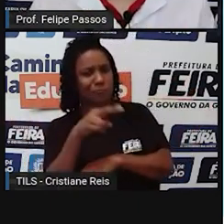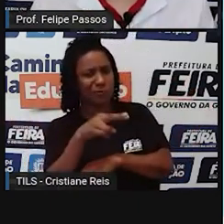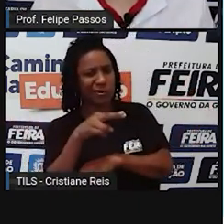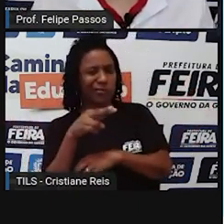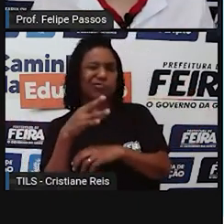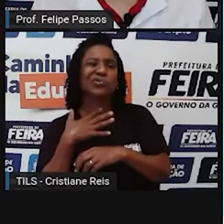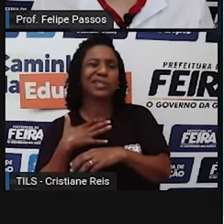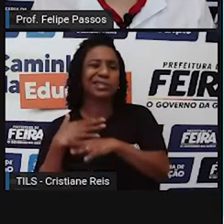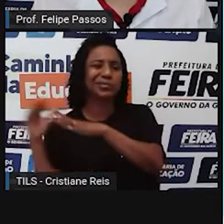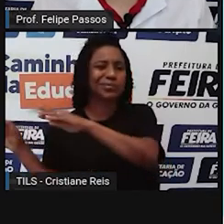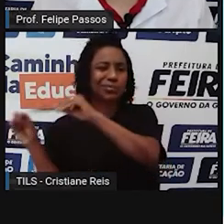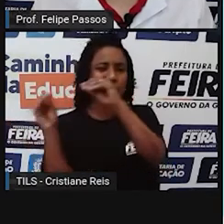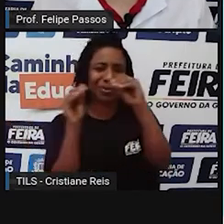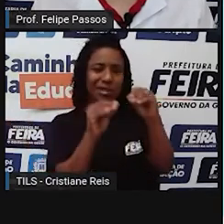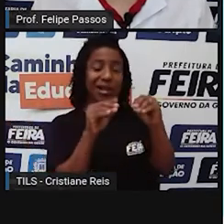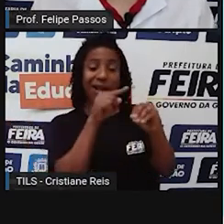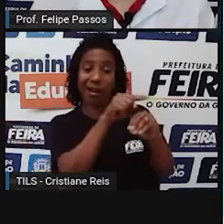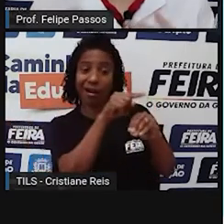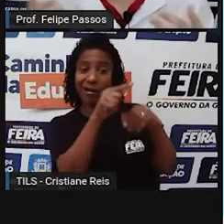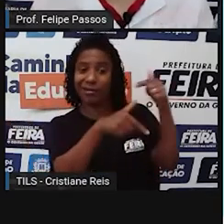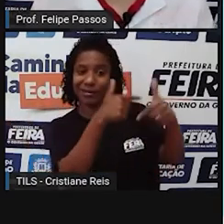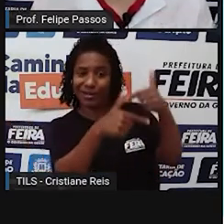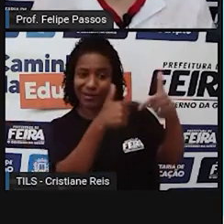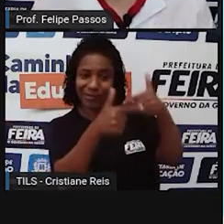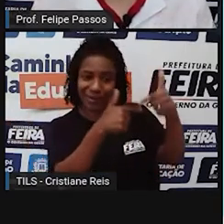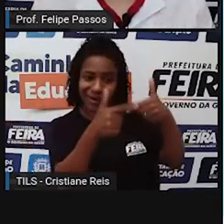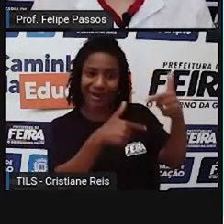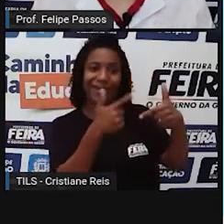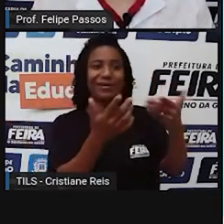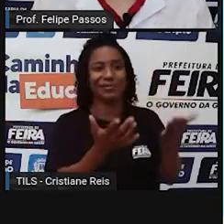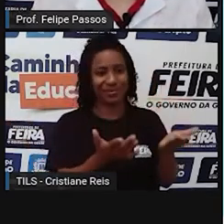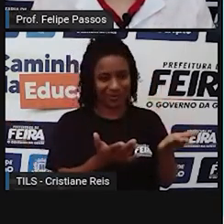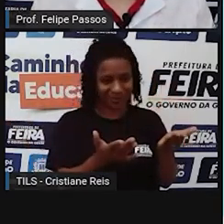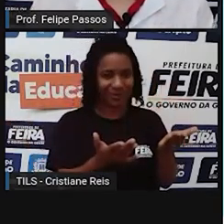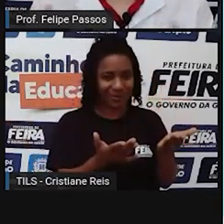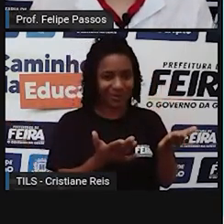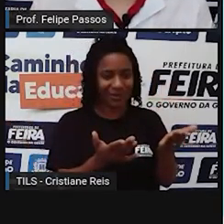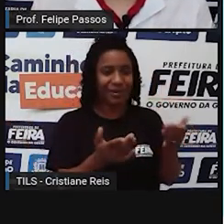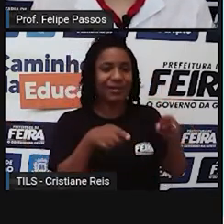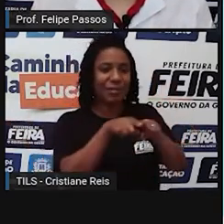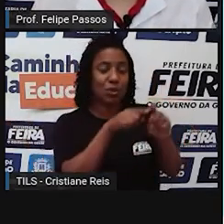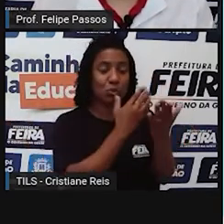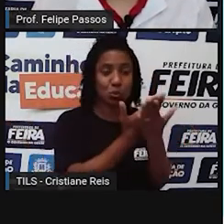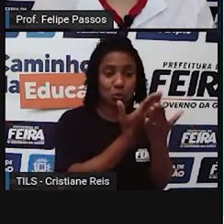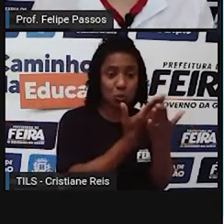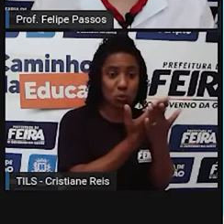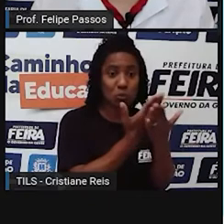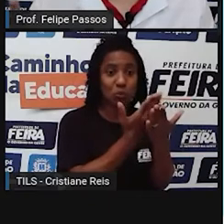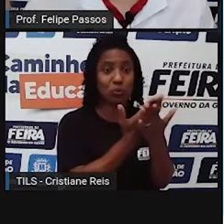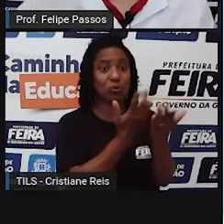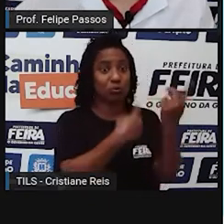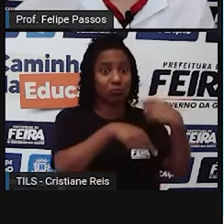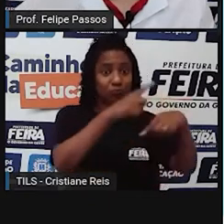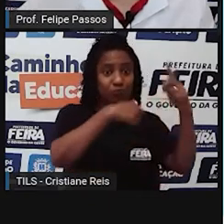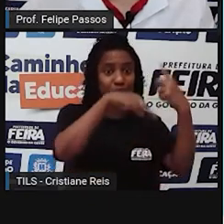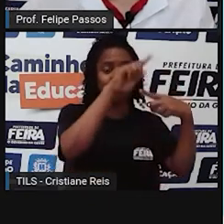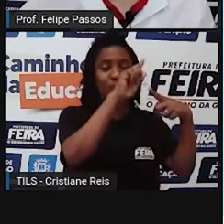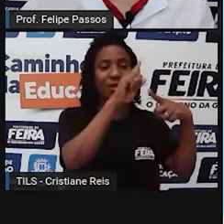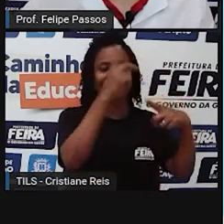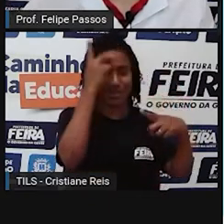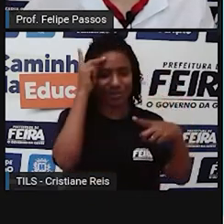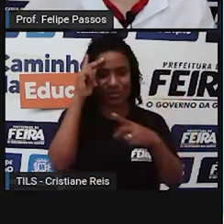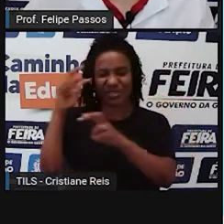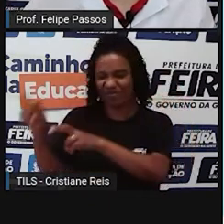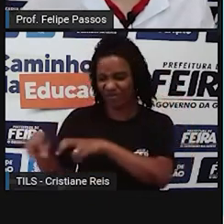maiores chances de encontrar o emprego que a pessoa quer, de estudar, de repente, e aí essas pessoas saem